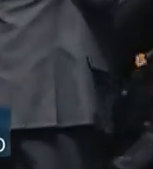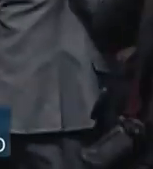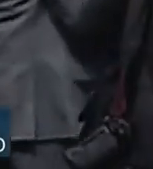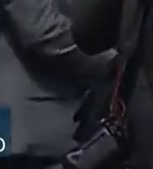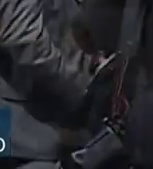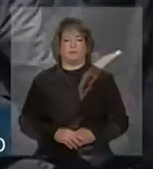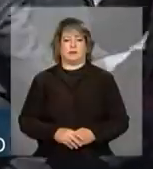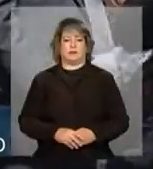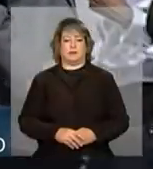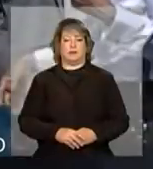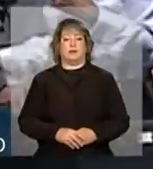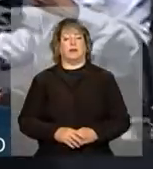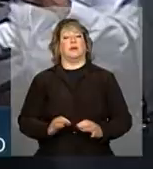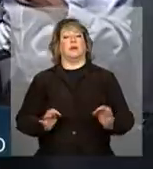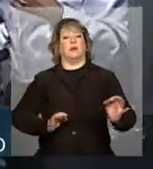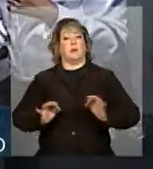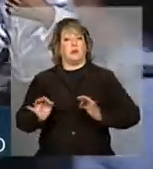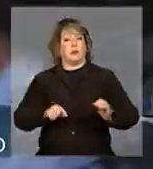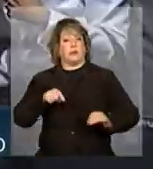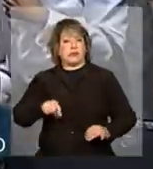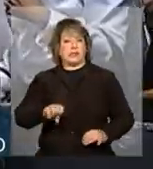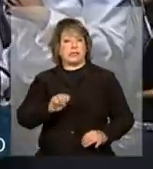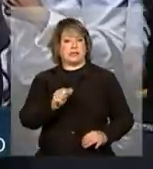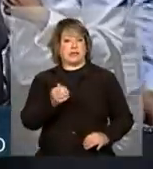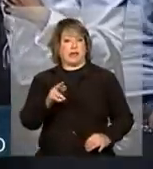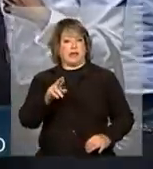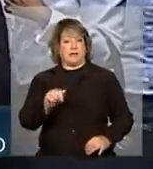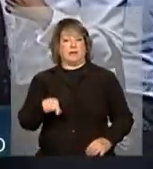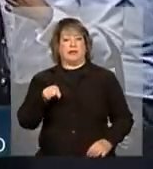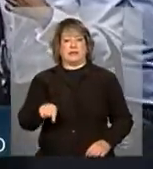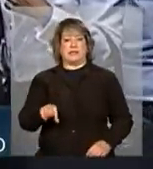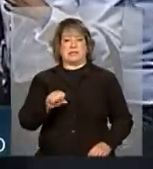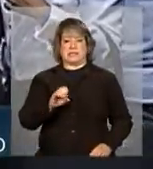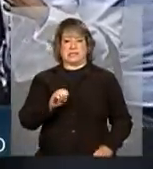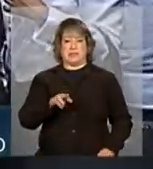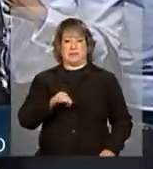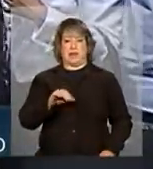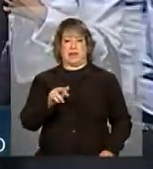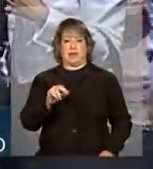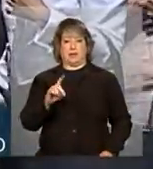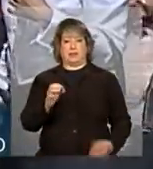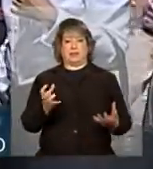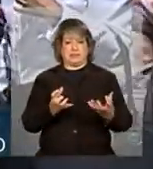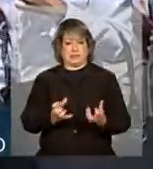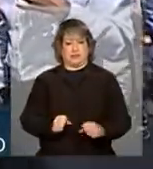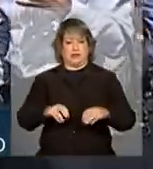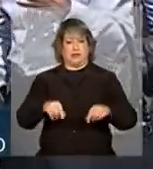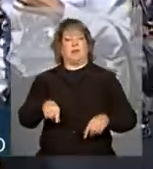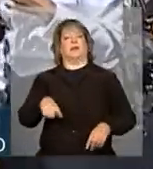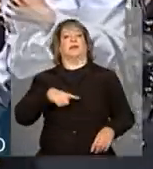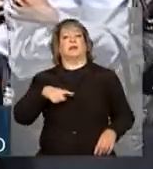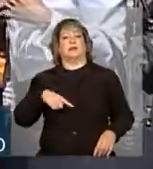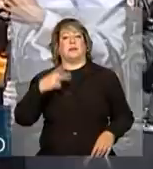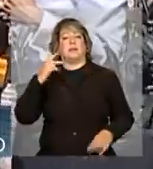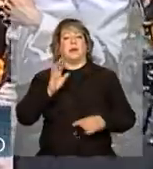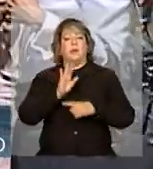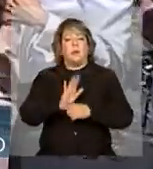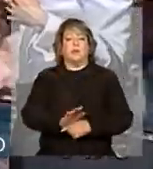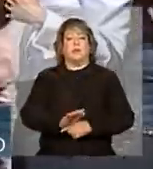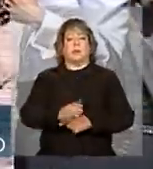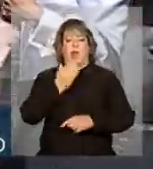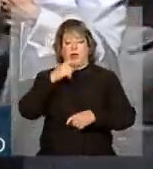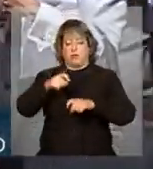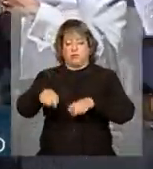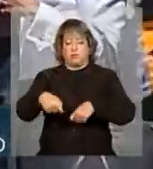As medidas do plano safra do semiárido pretendem fortalecer a produção agrícola e pecuária desses